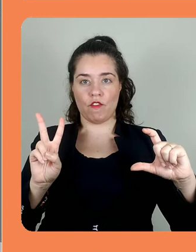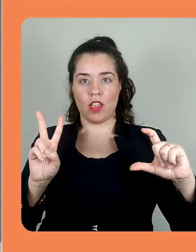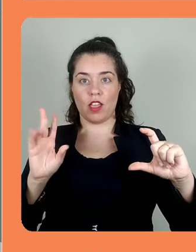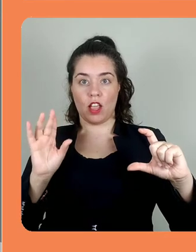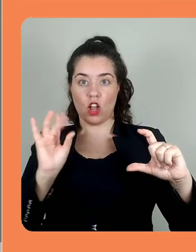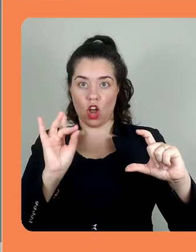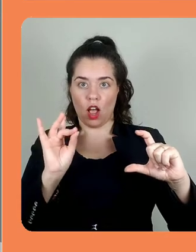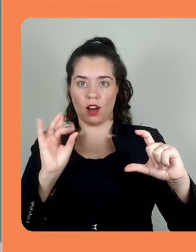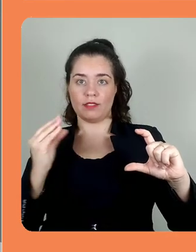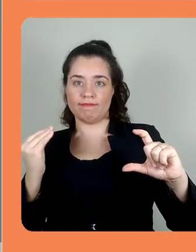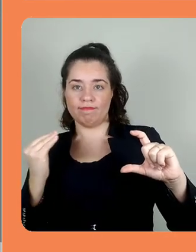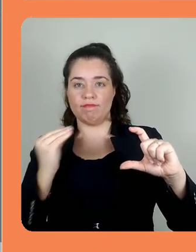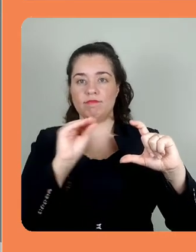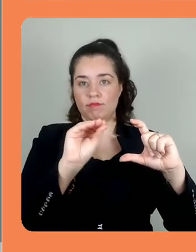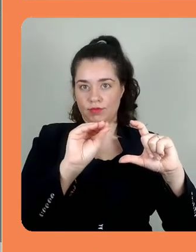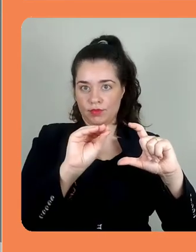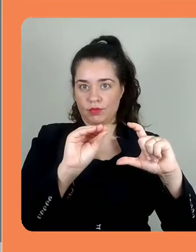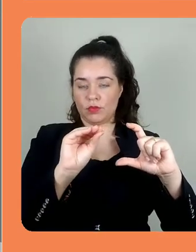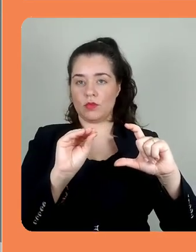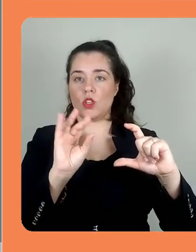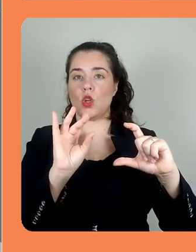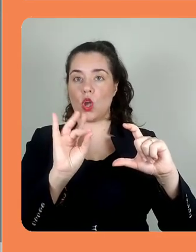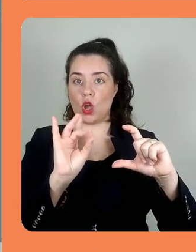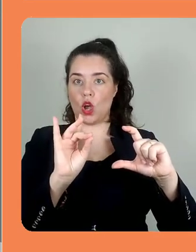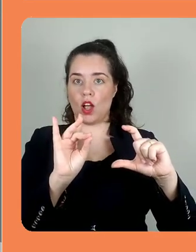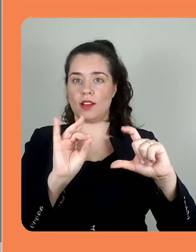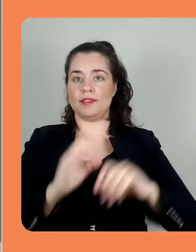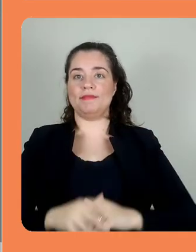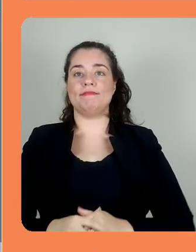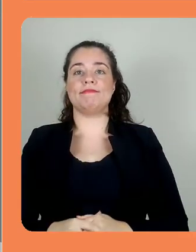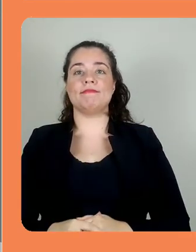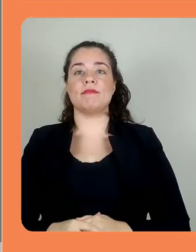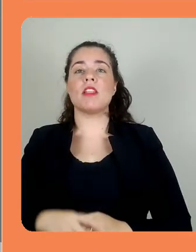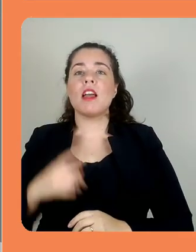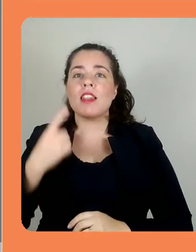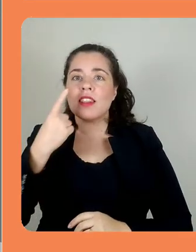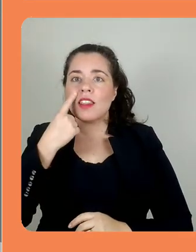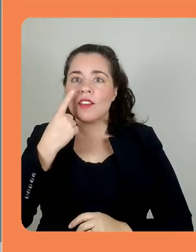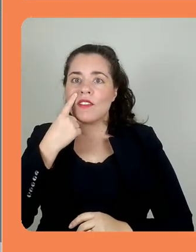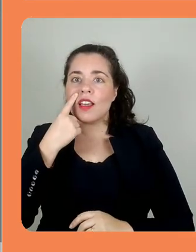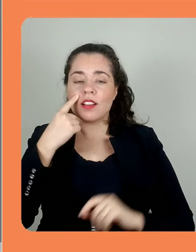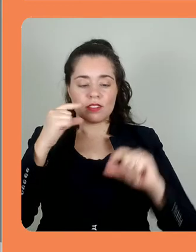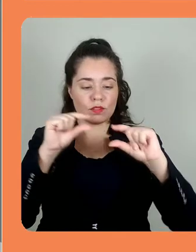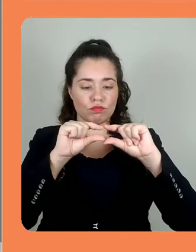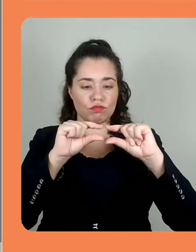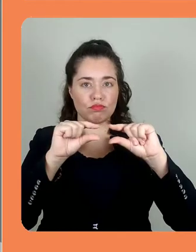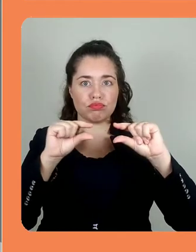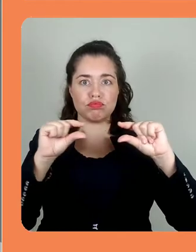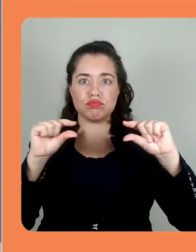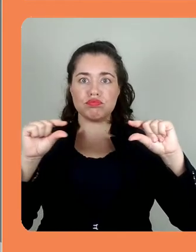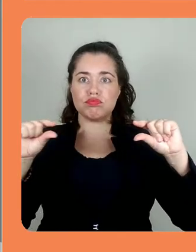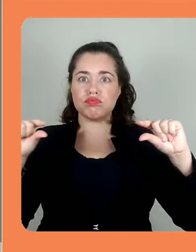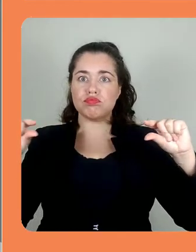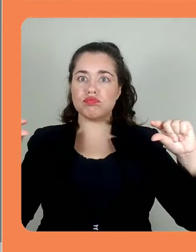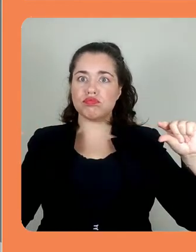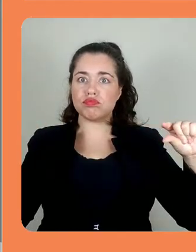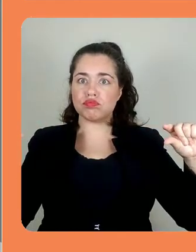pessoal. É, não deu para colar. Ctrl V, ele apareceu essas